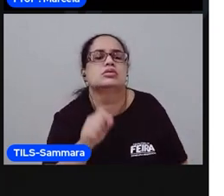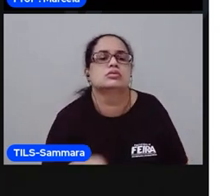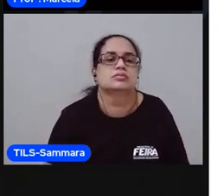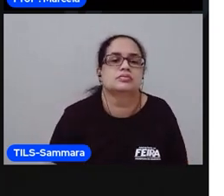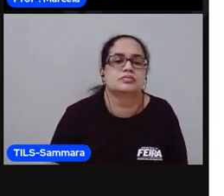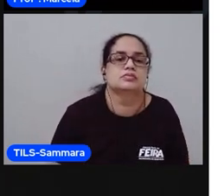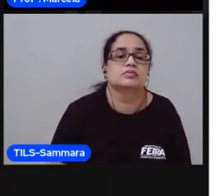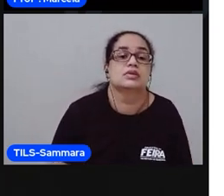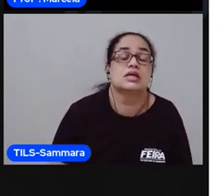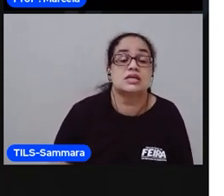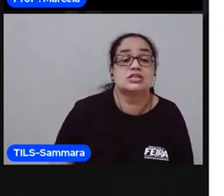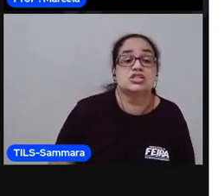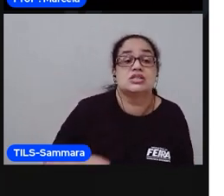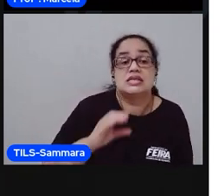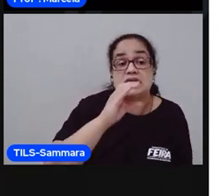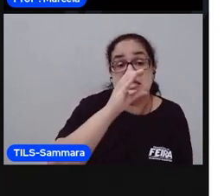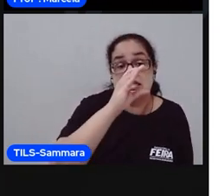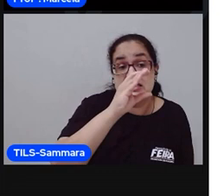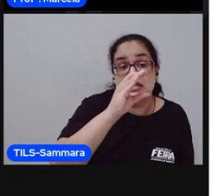De cimento.